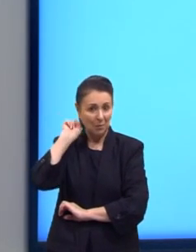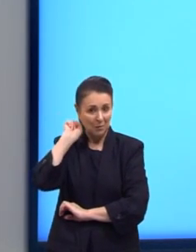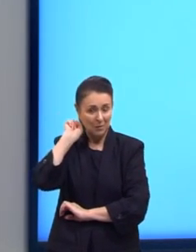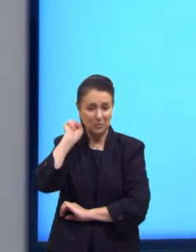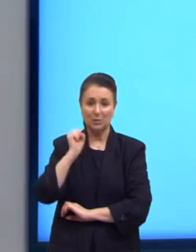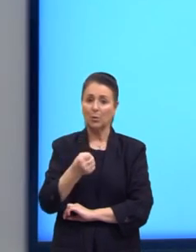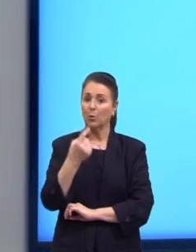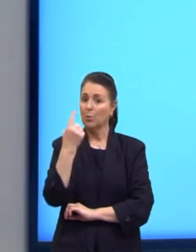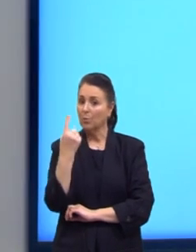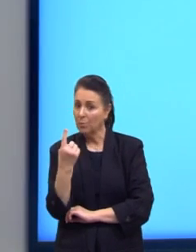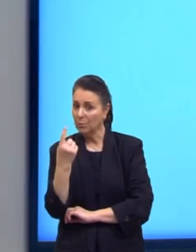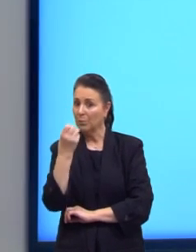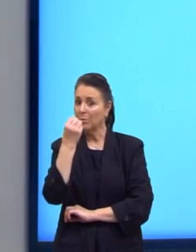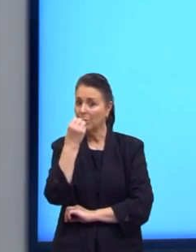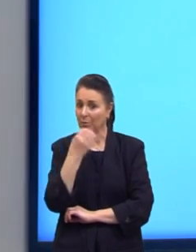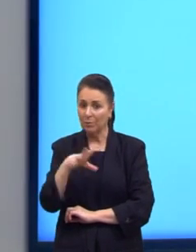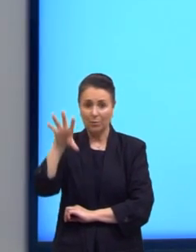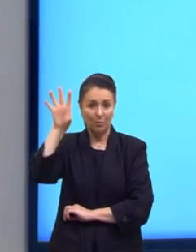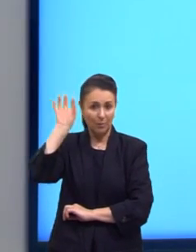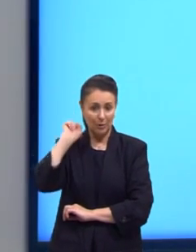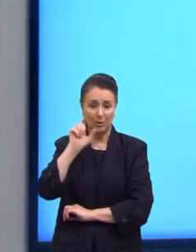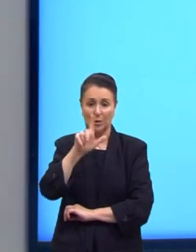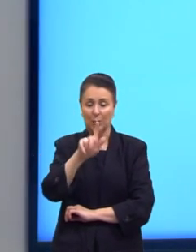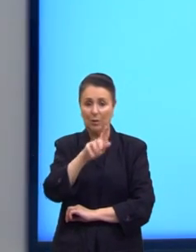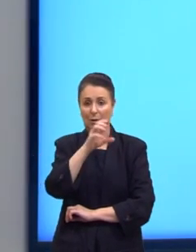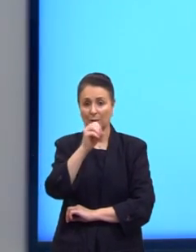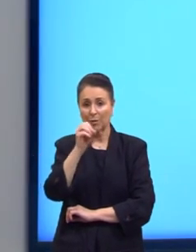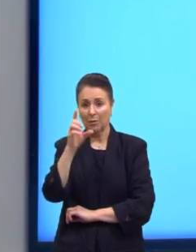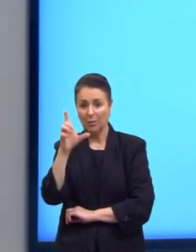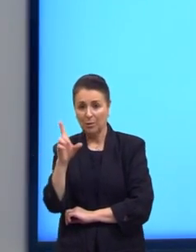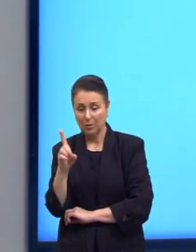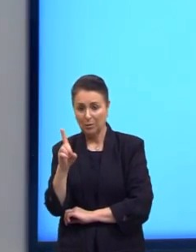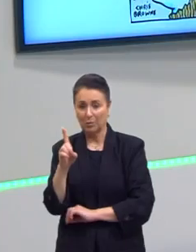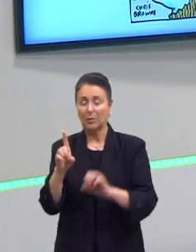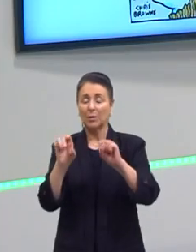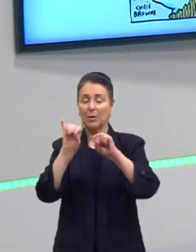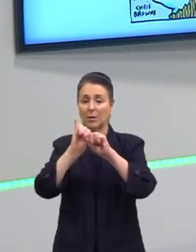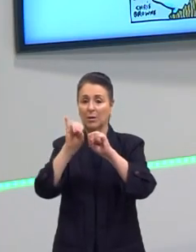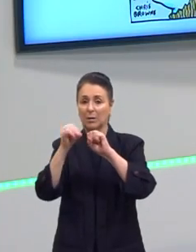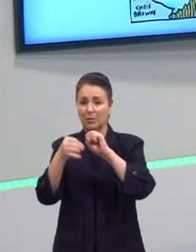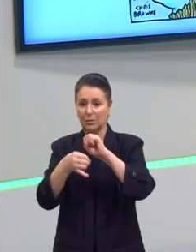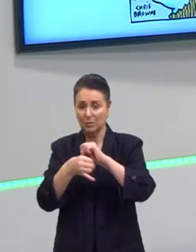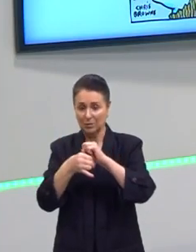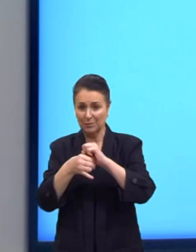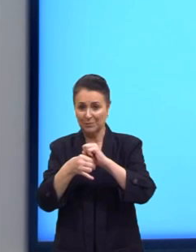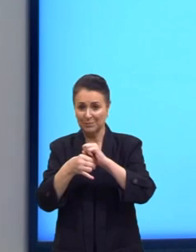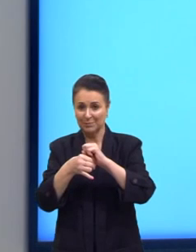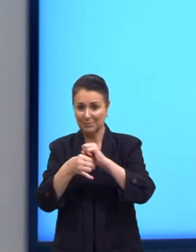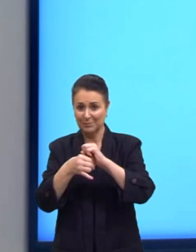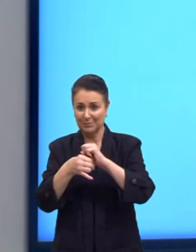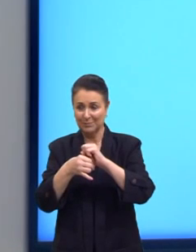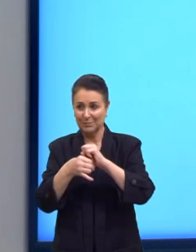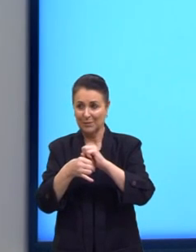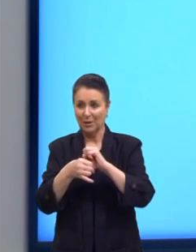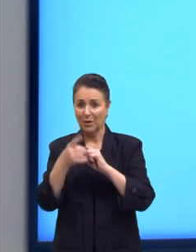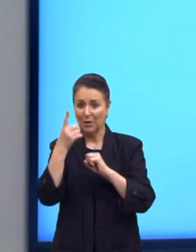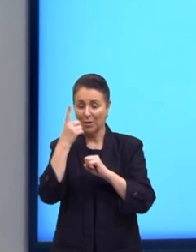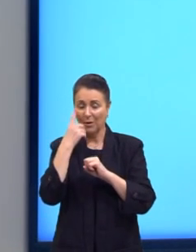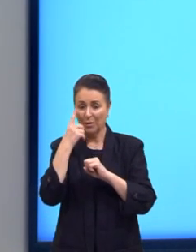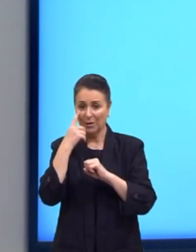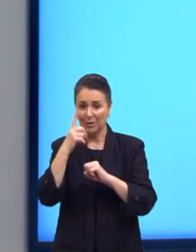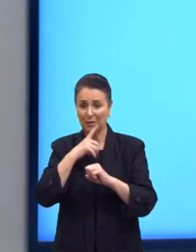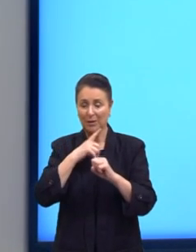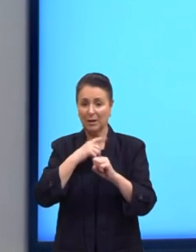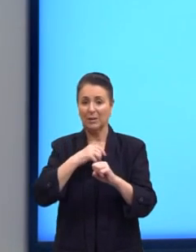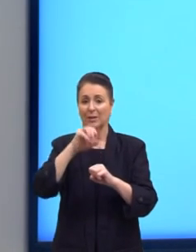bom ouvinte. Ó, good aqui é o meu adjetivo também de listener. Ó, vocês podem observar. Tem